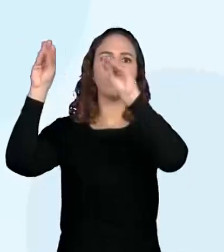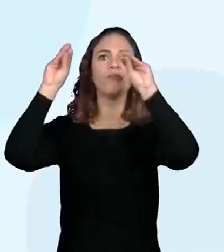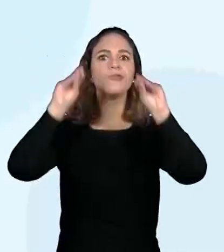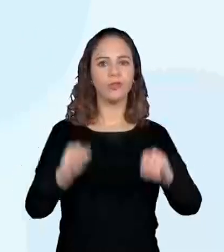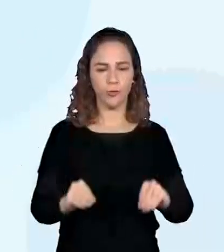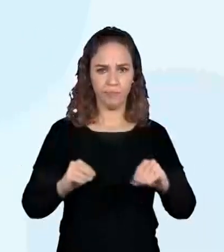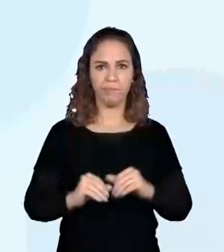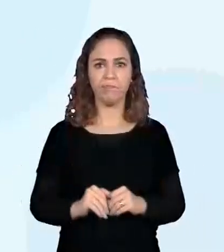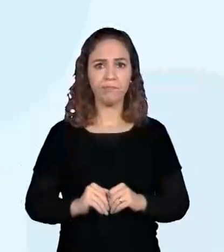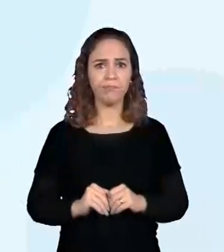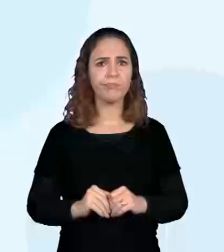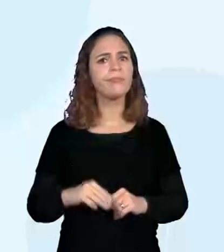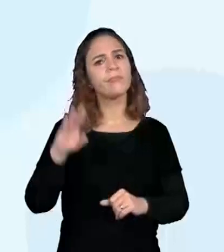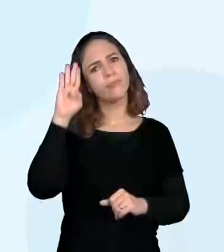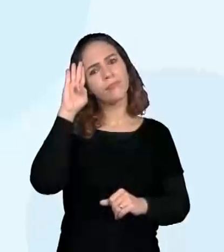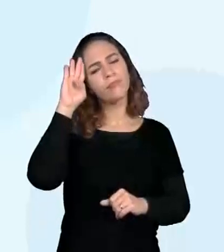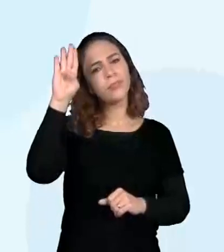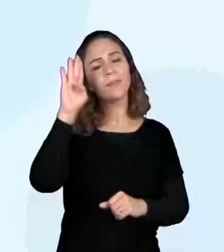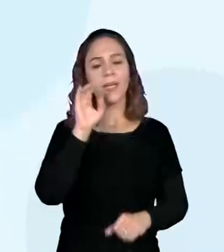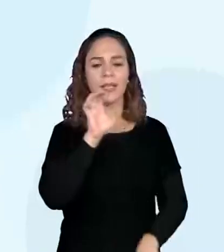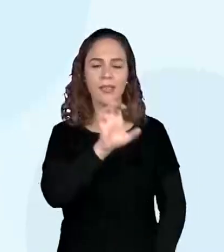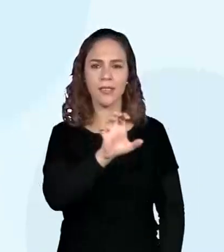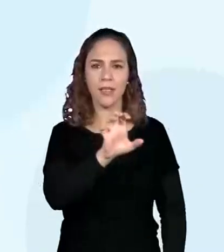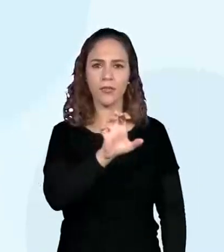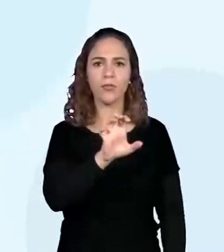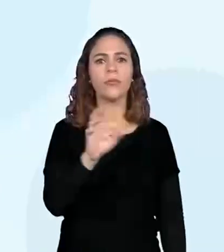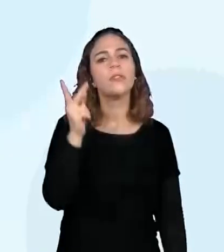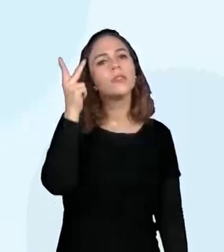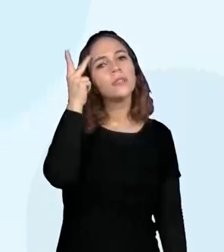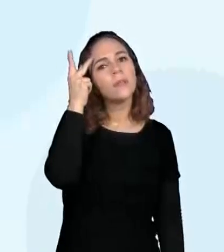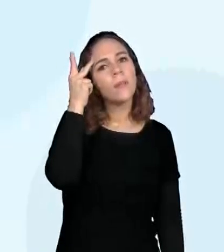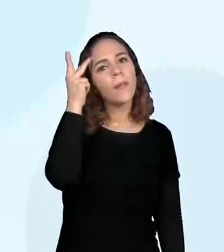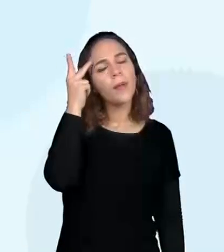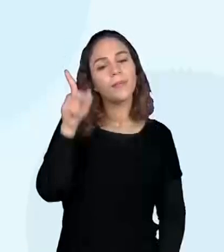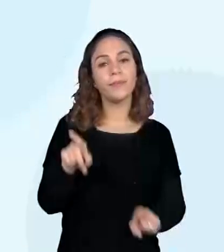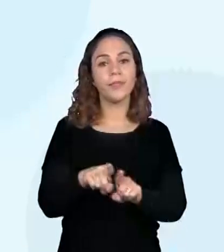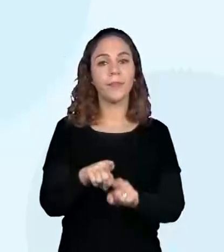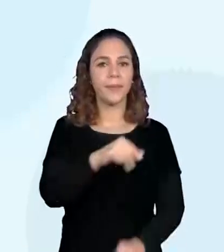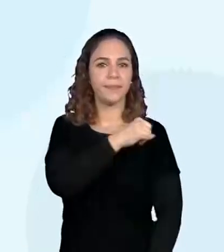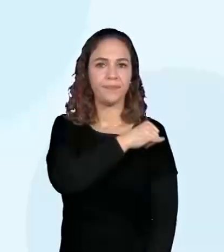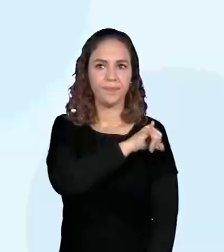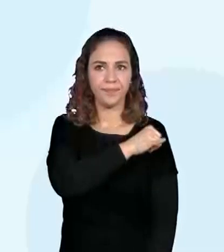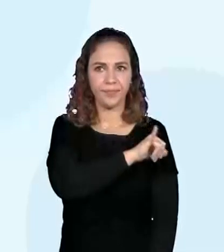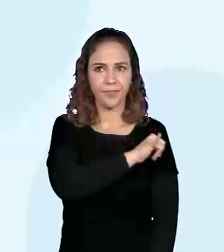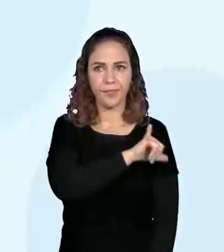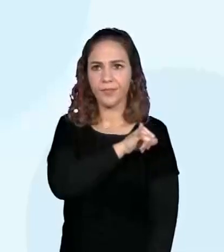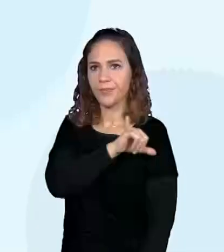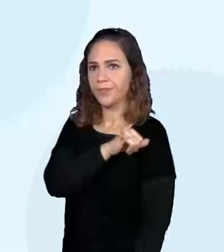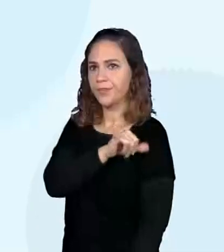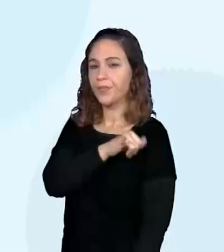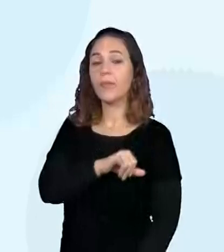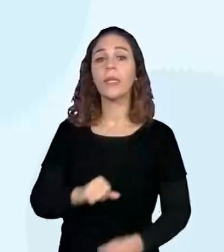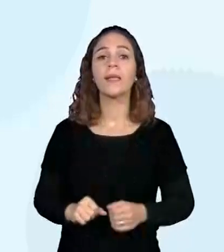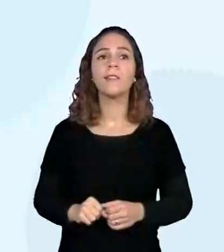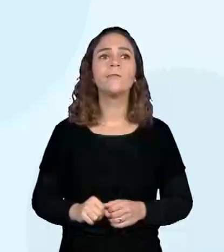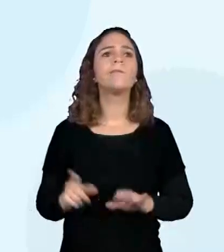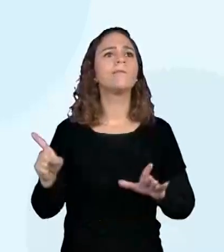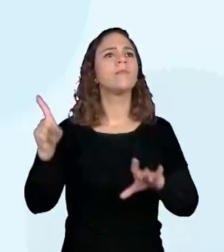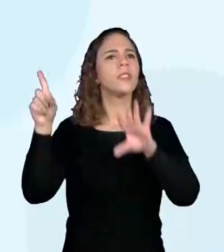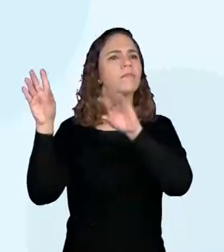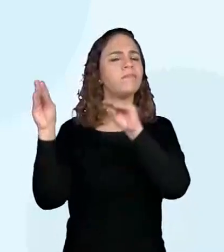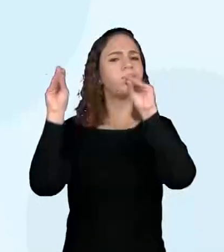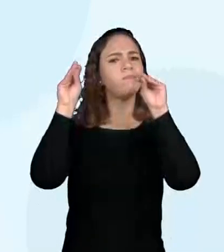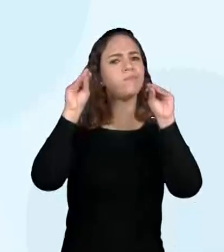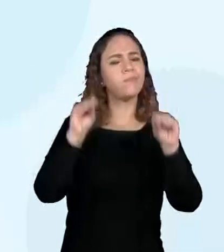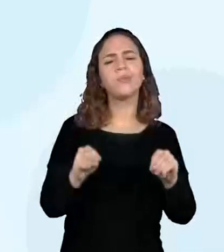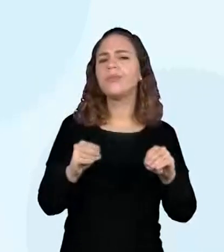Em especial, para os estados de São Paulo e Rio de Janeiro. A migração do povo nordestino consistia